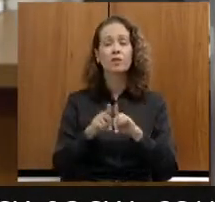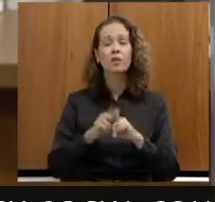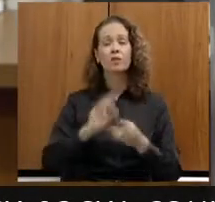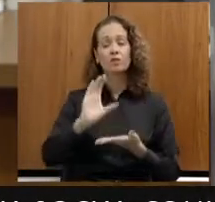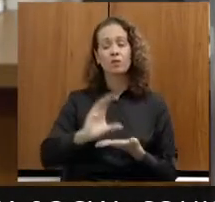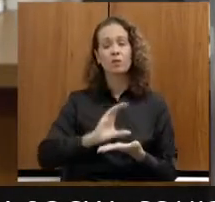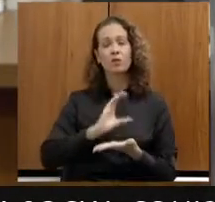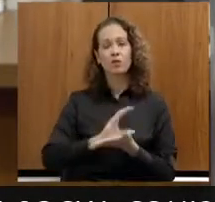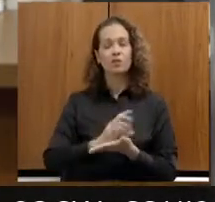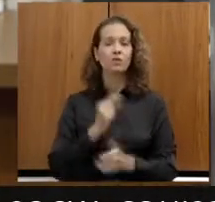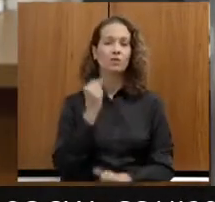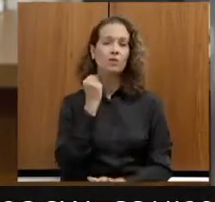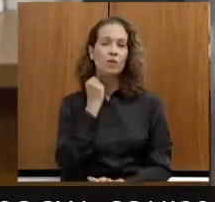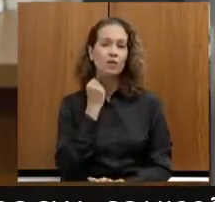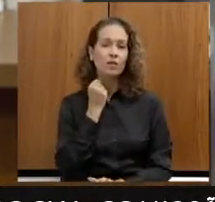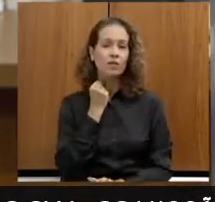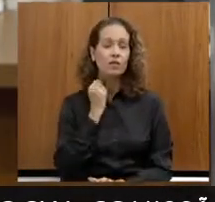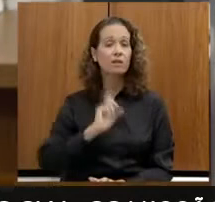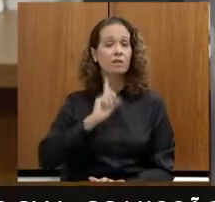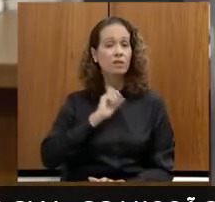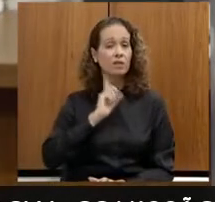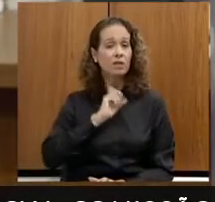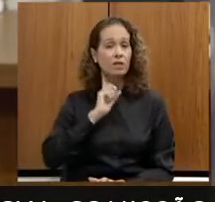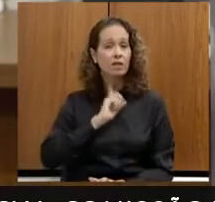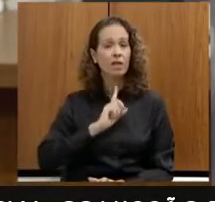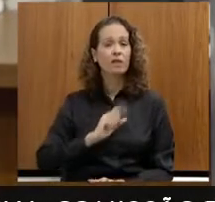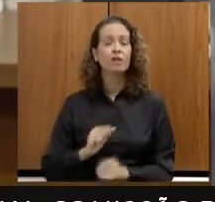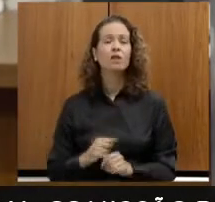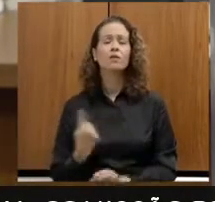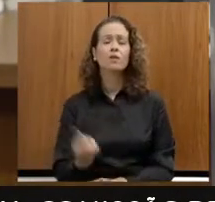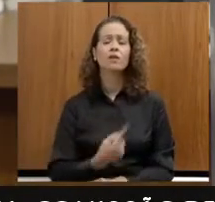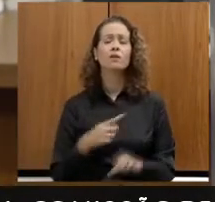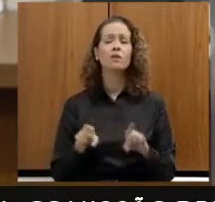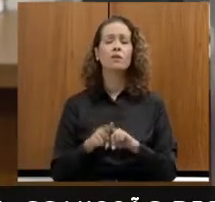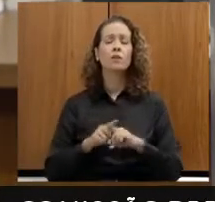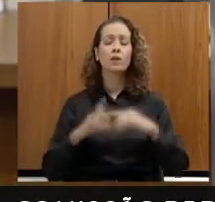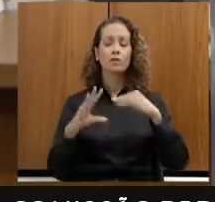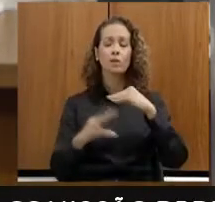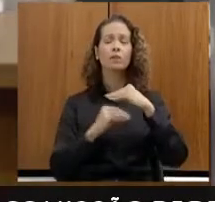Loteria Mineira, nós também estamos recebendo uma emenda